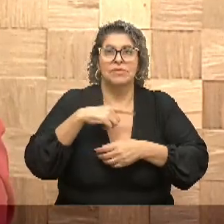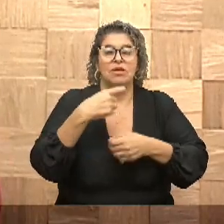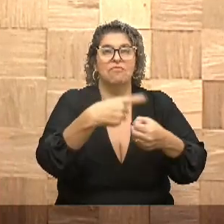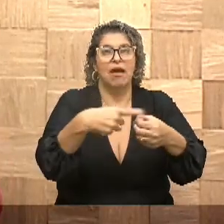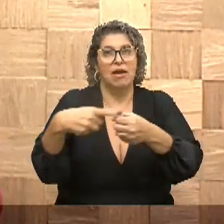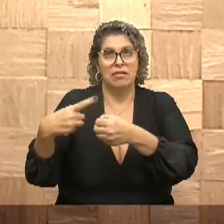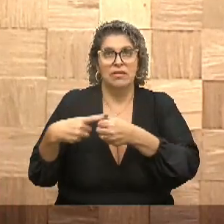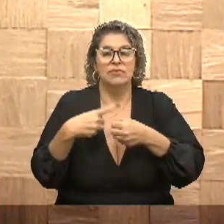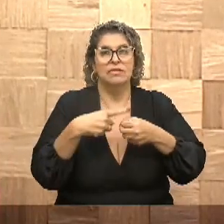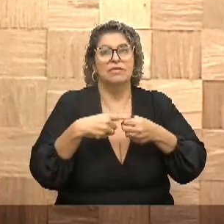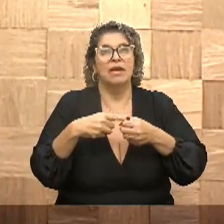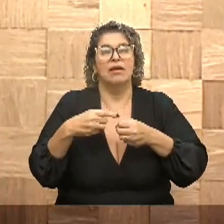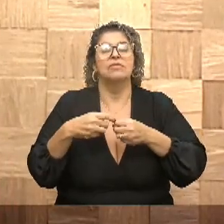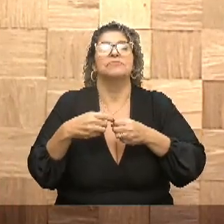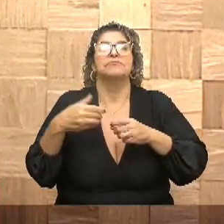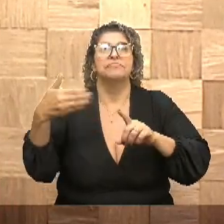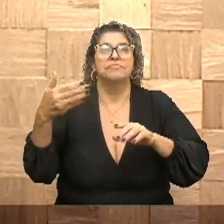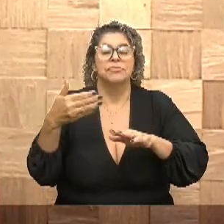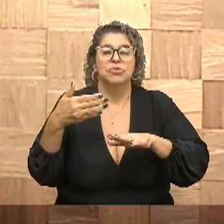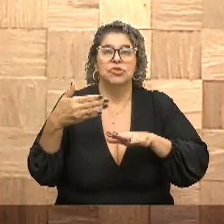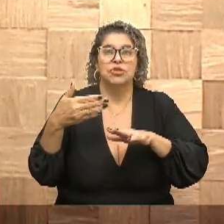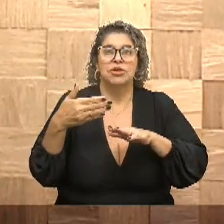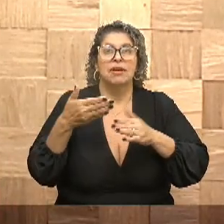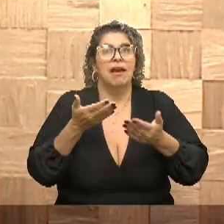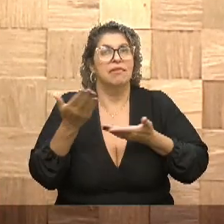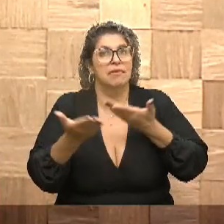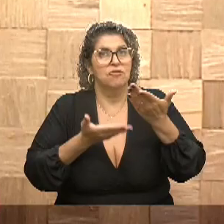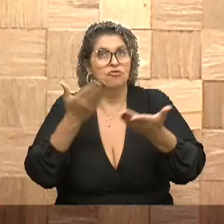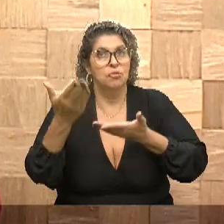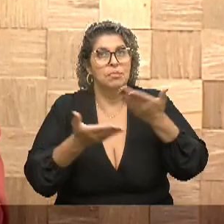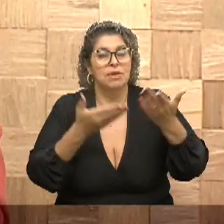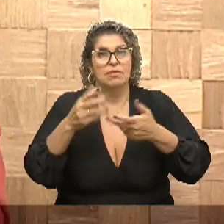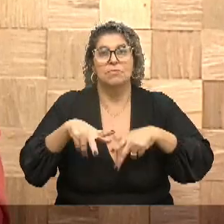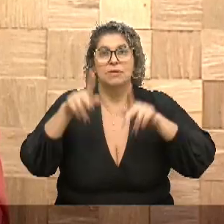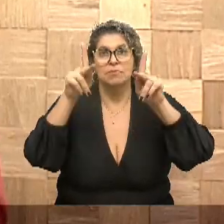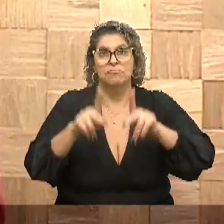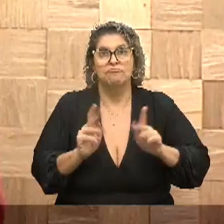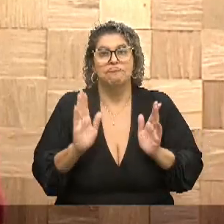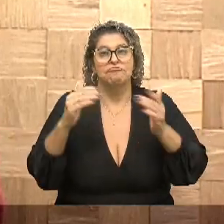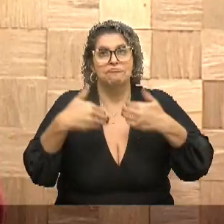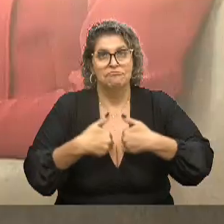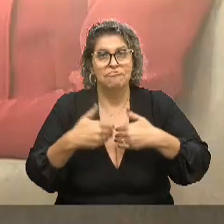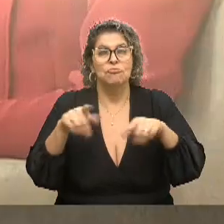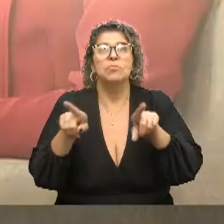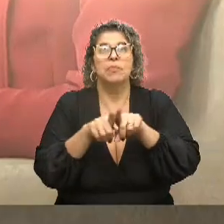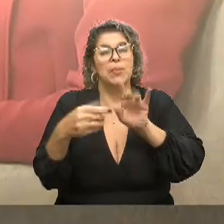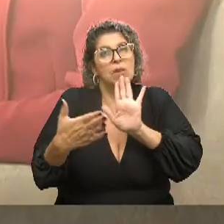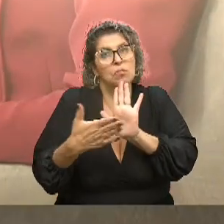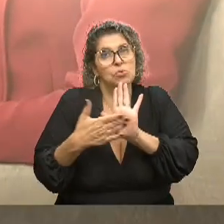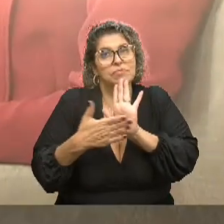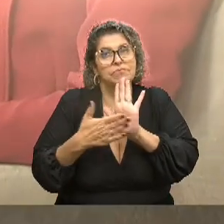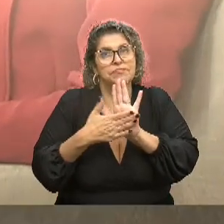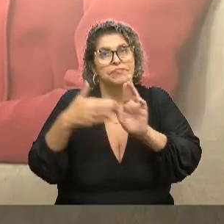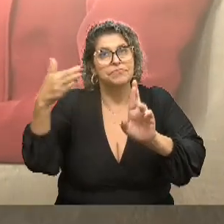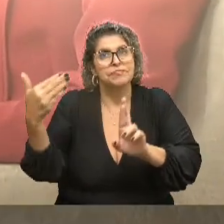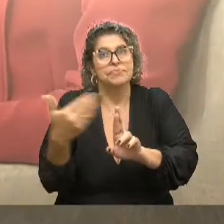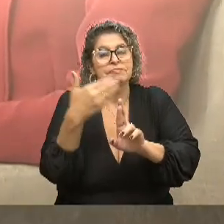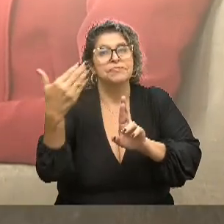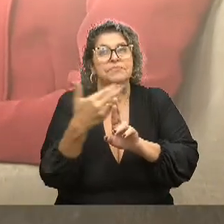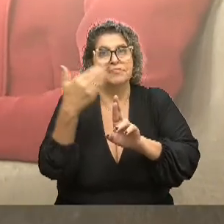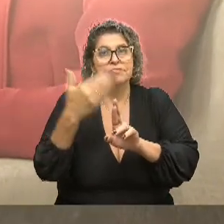vários centros de atendimento ao autismo. E, justamente, a proposta é que seja voltado para o